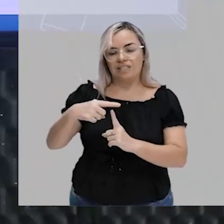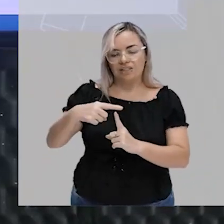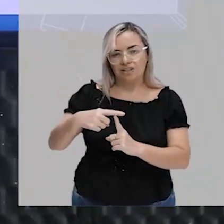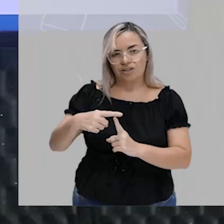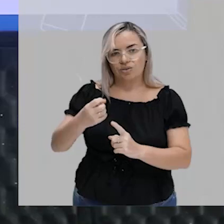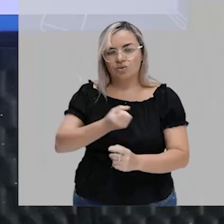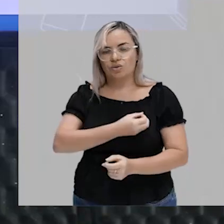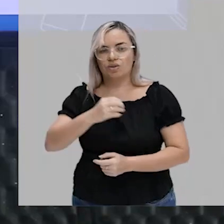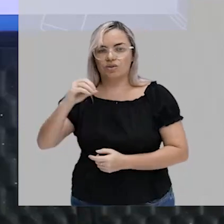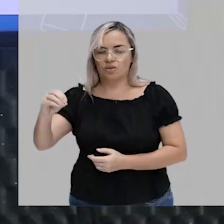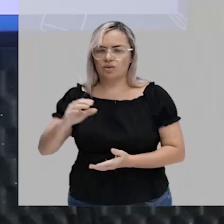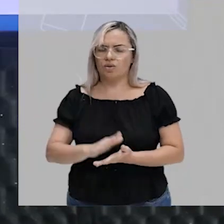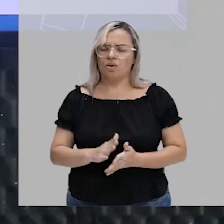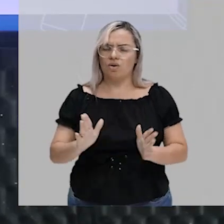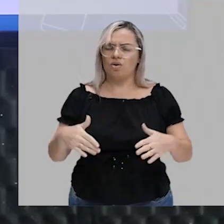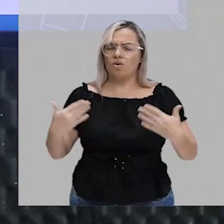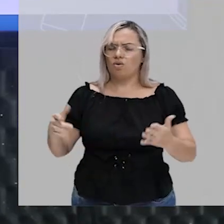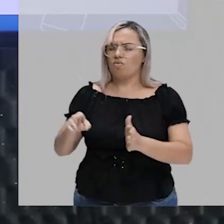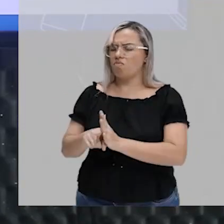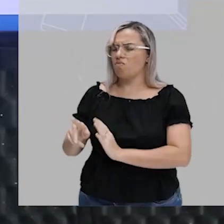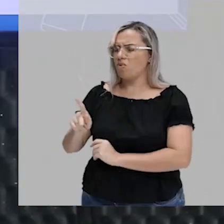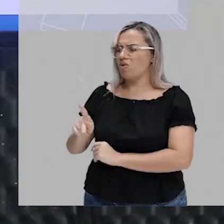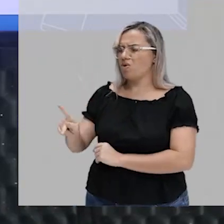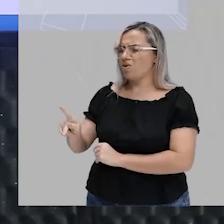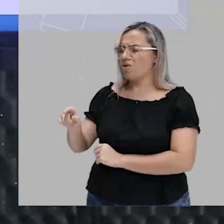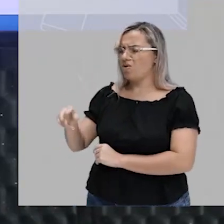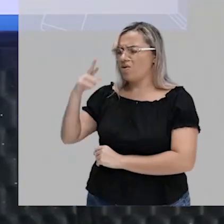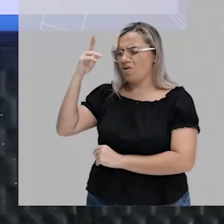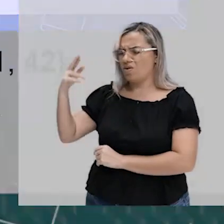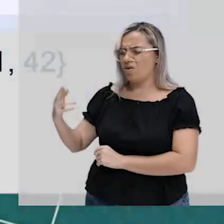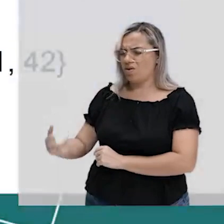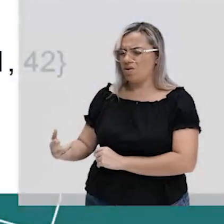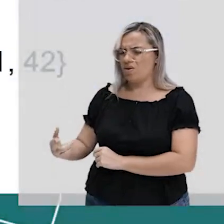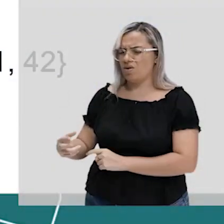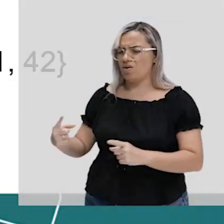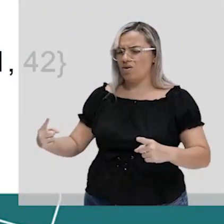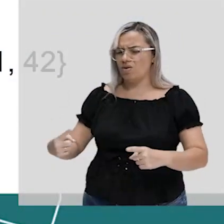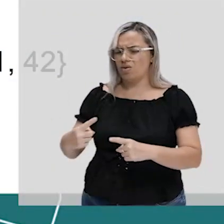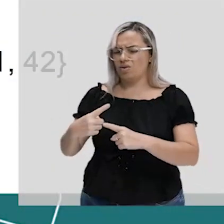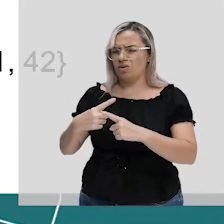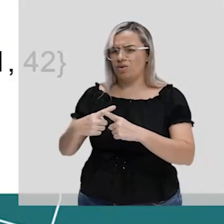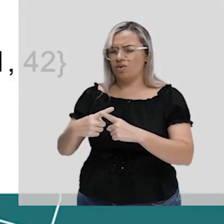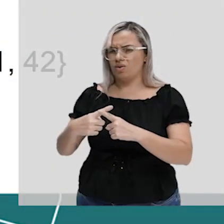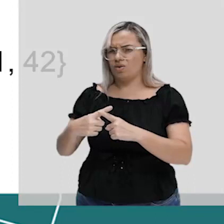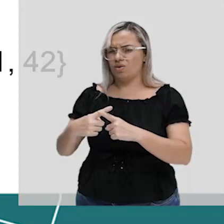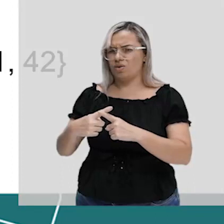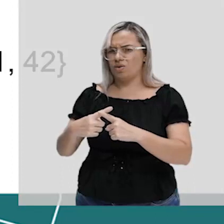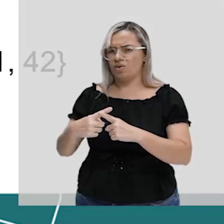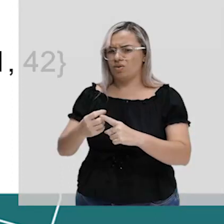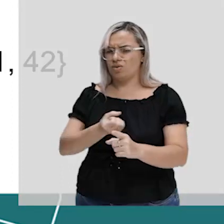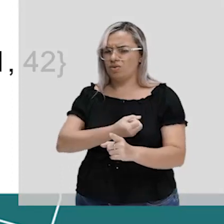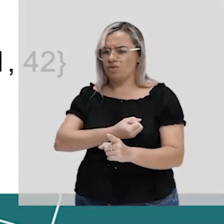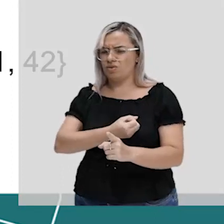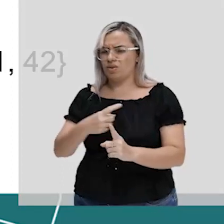zero. Renata, múltiplo inteiro de zero? Próprio zero, né?